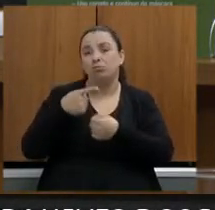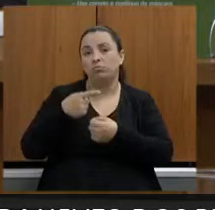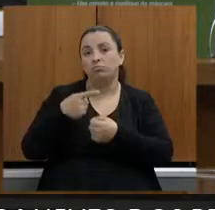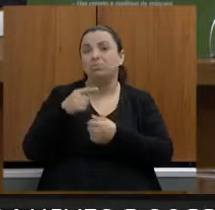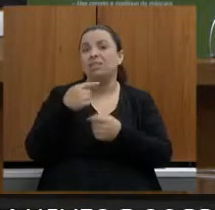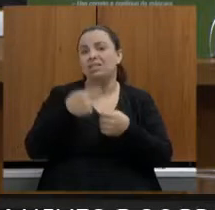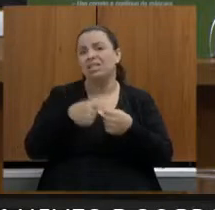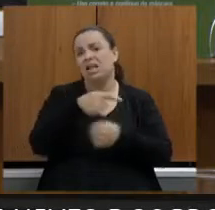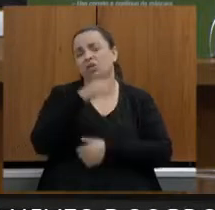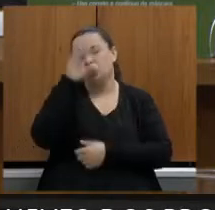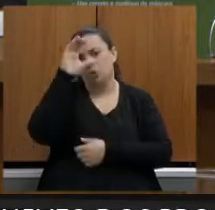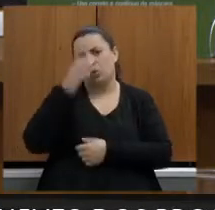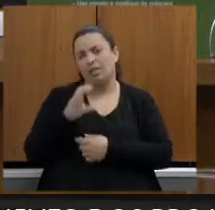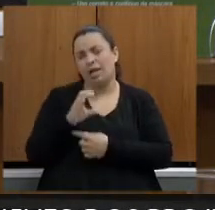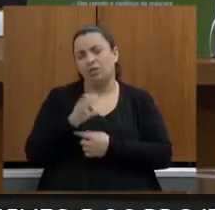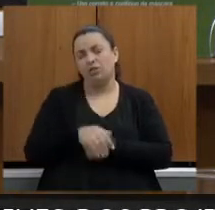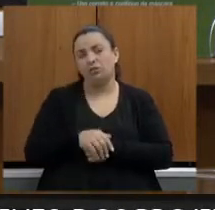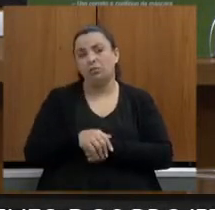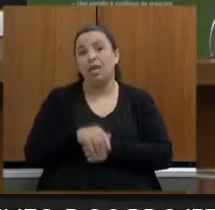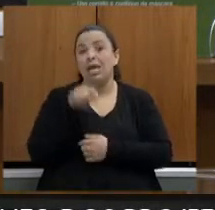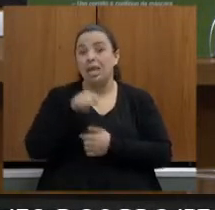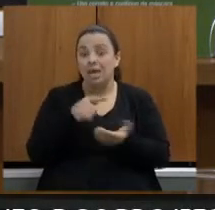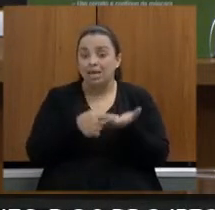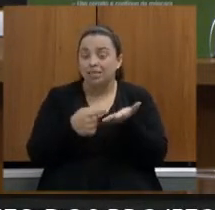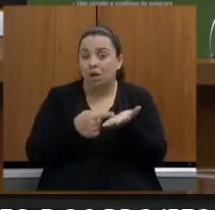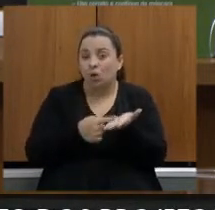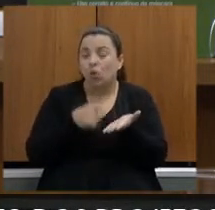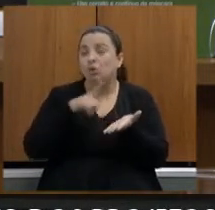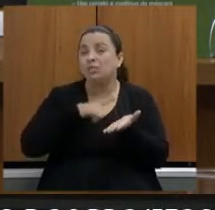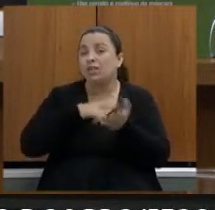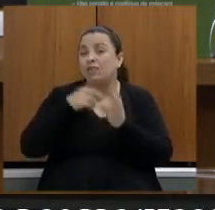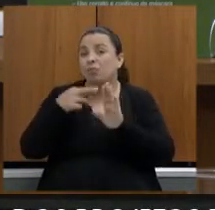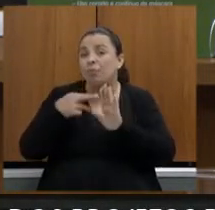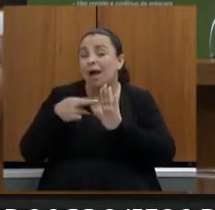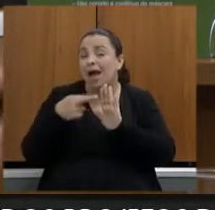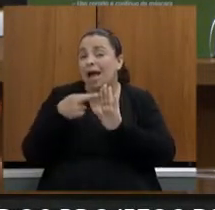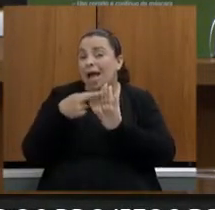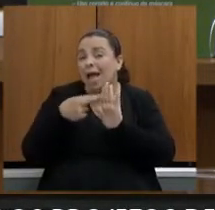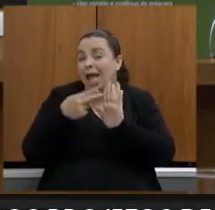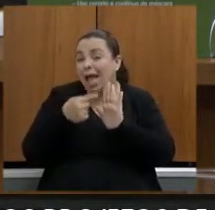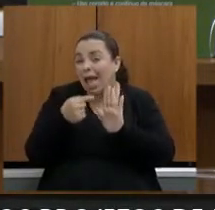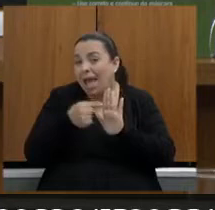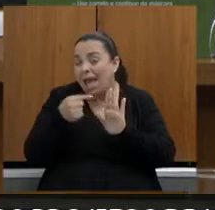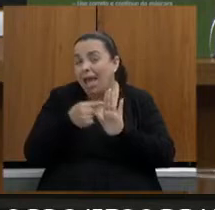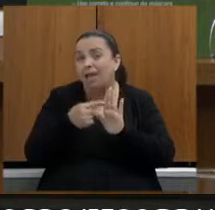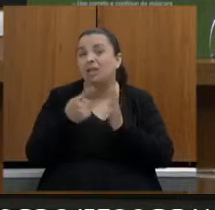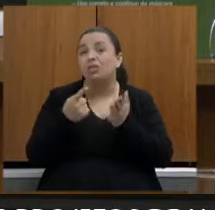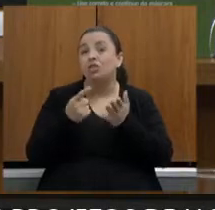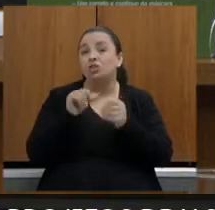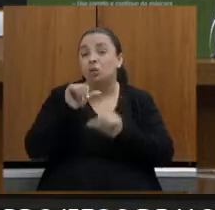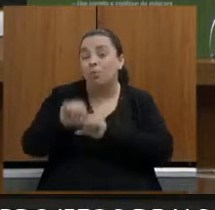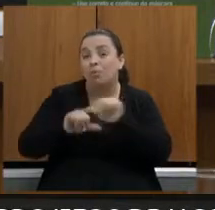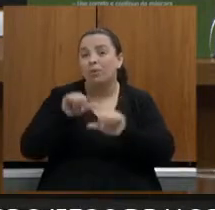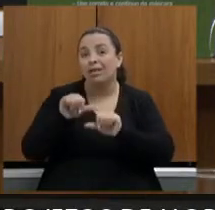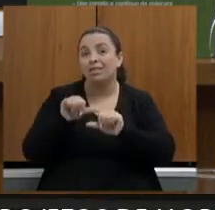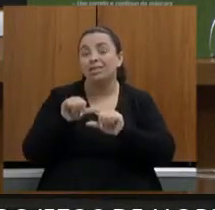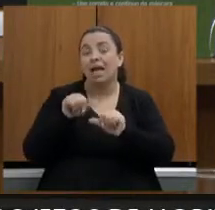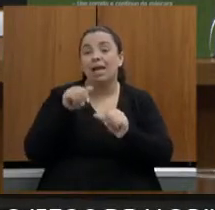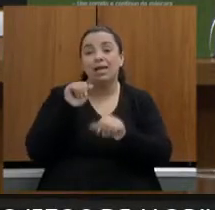inclusive nesse acordo foi prevista uma regra de transição até que seja aprovado o plano diretor com